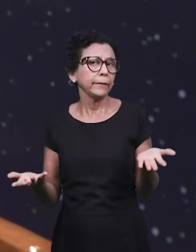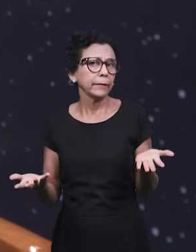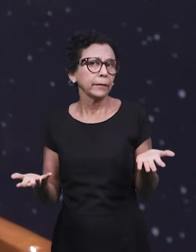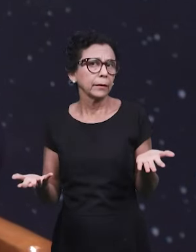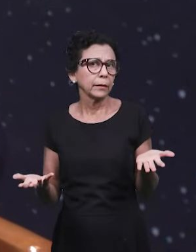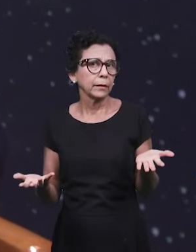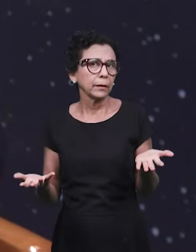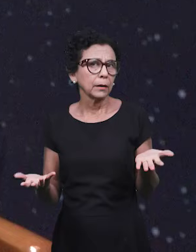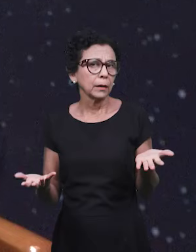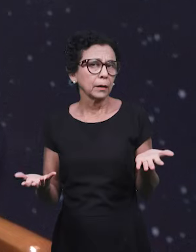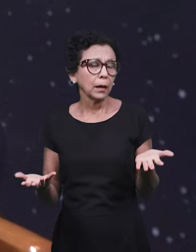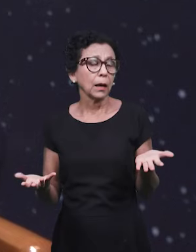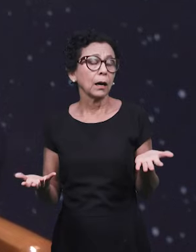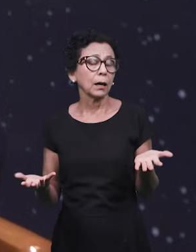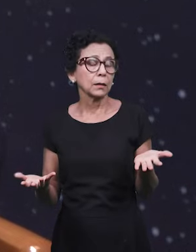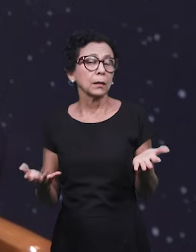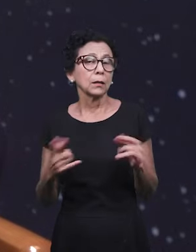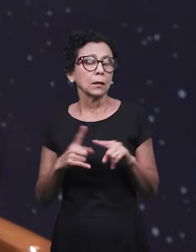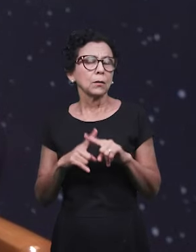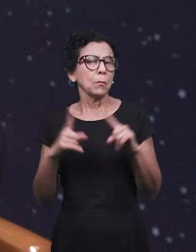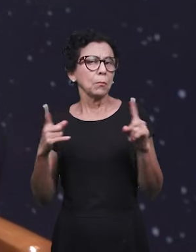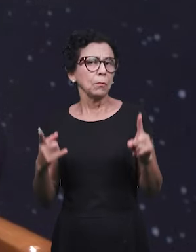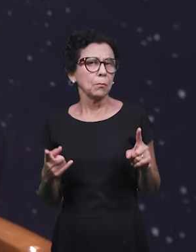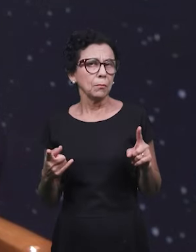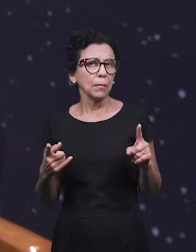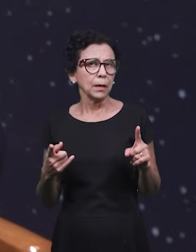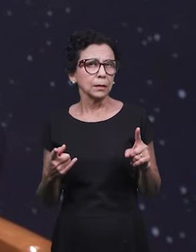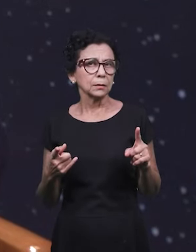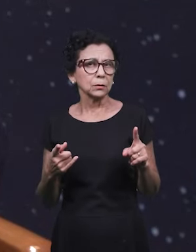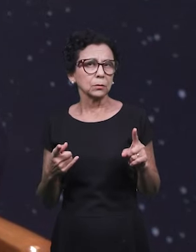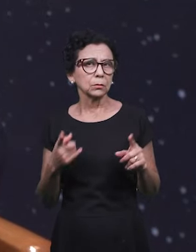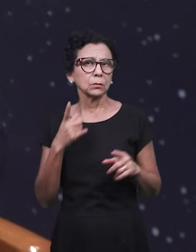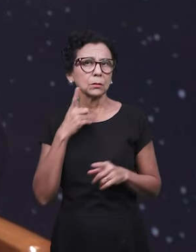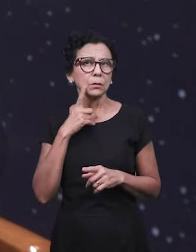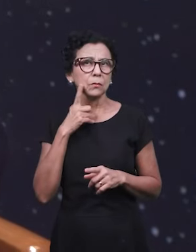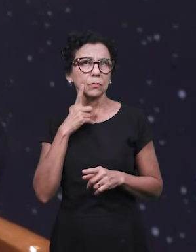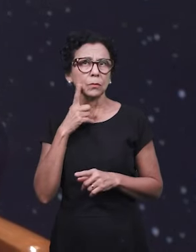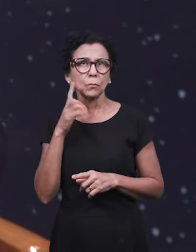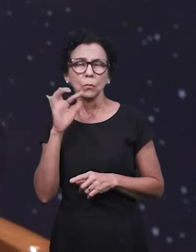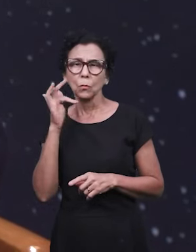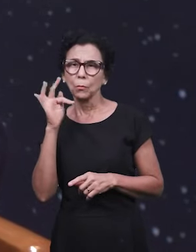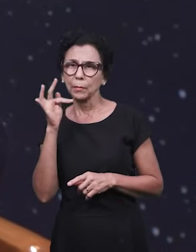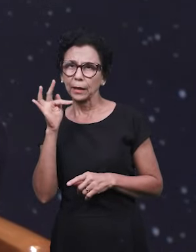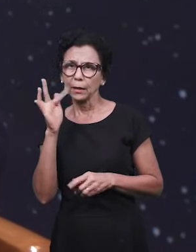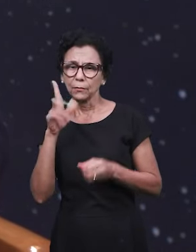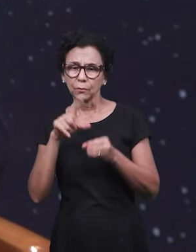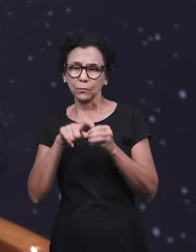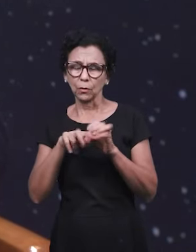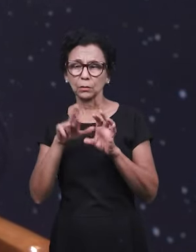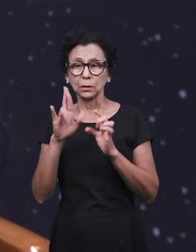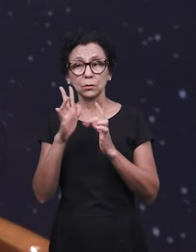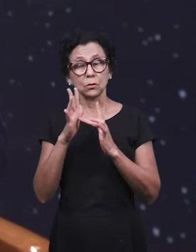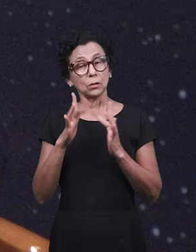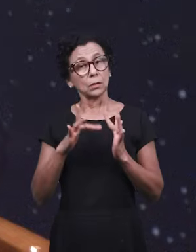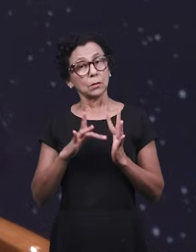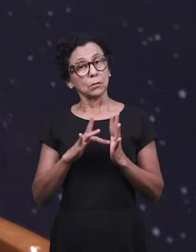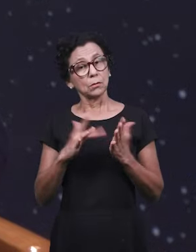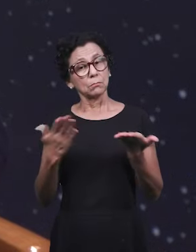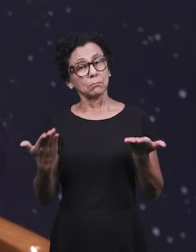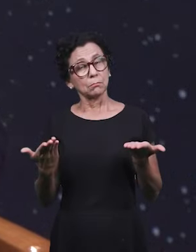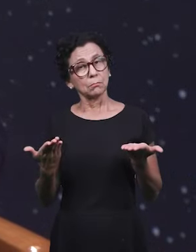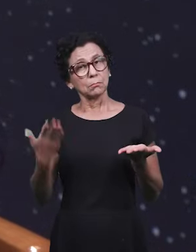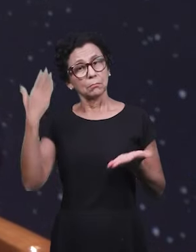Mas quando a gente se depara com um tema como o breve, está aí uma prova cabal